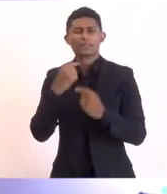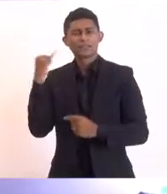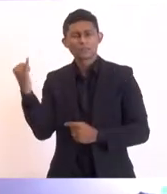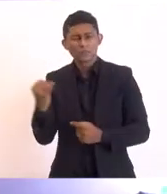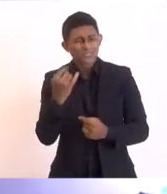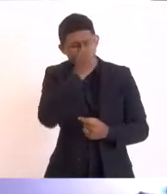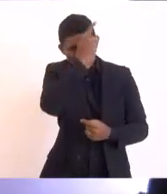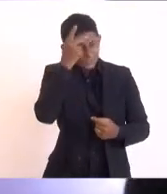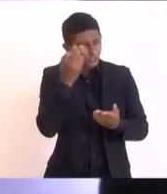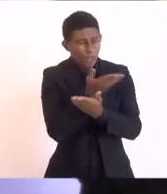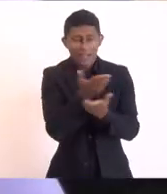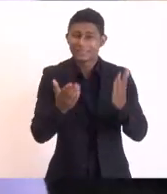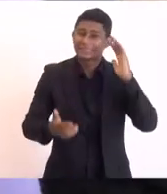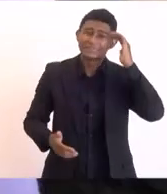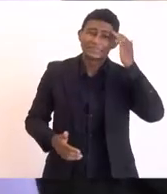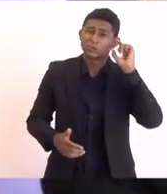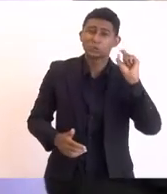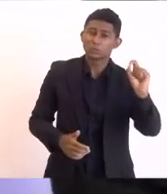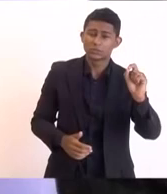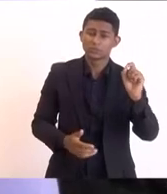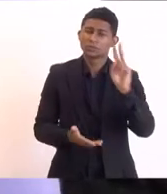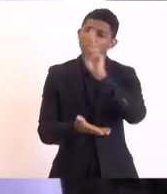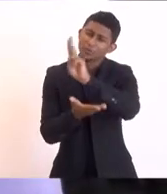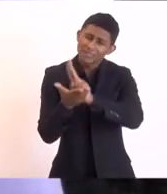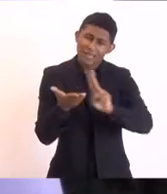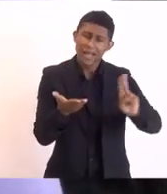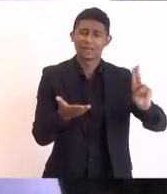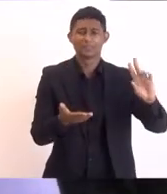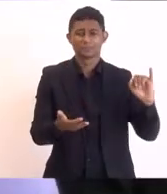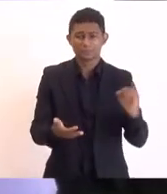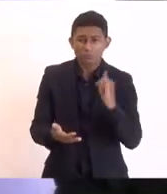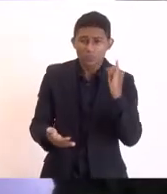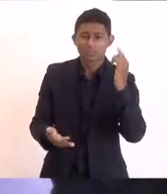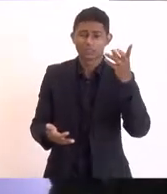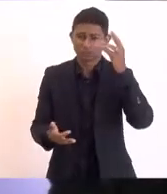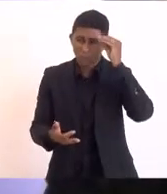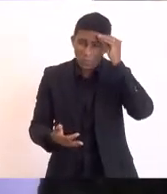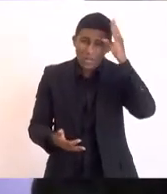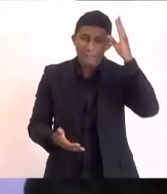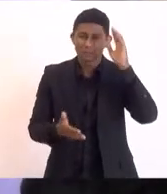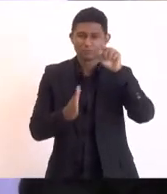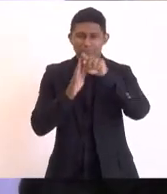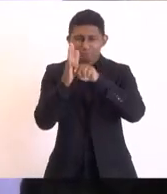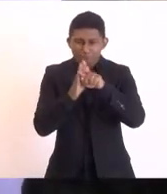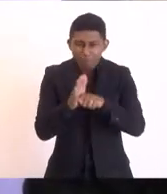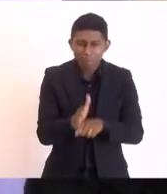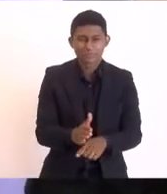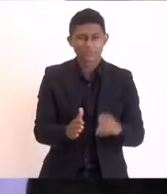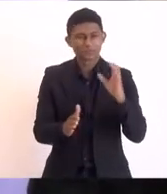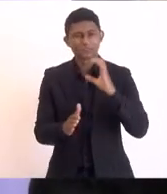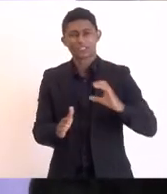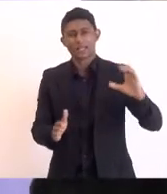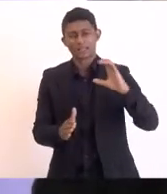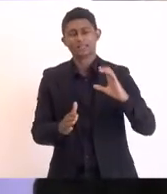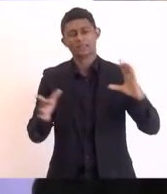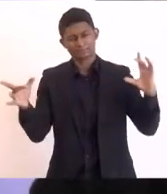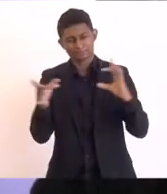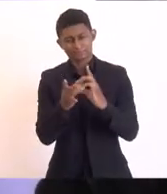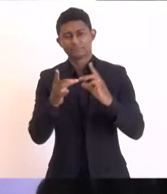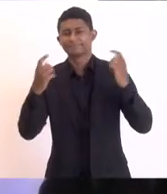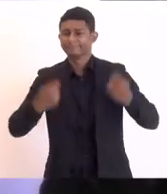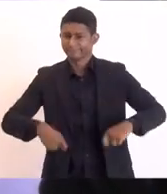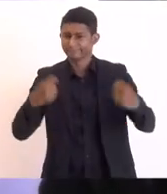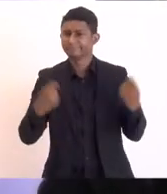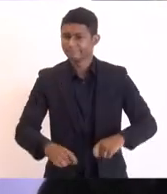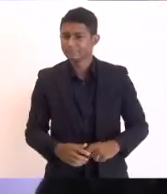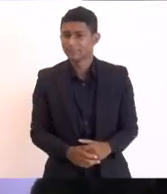importância das universidades do conhecimento da pesquisa e da ciência dentro de todo esse processo nesse sentido